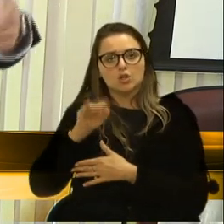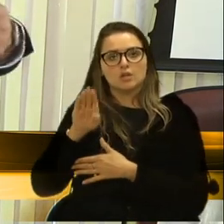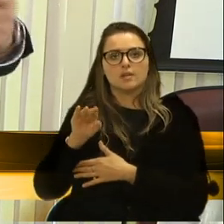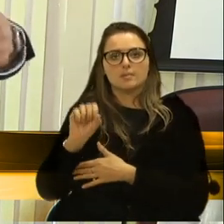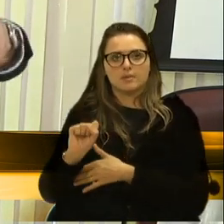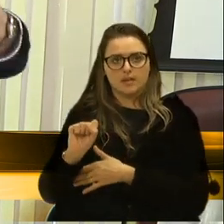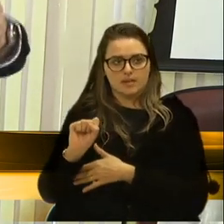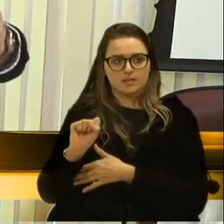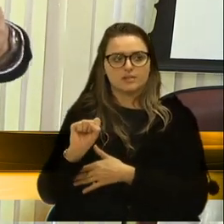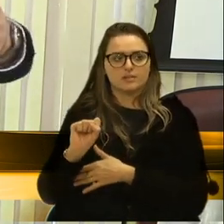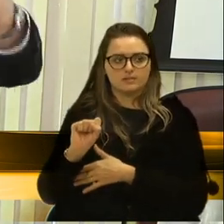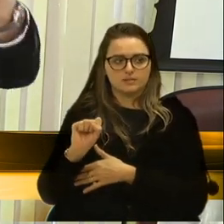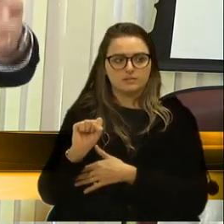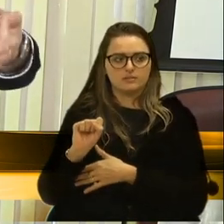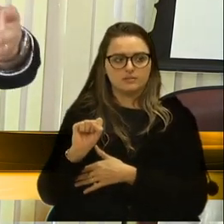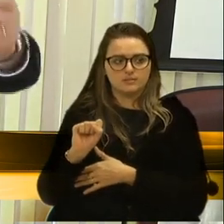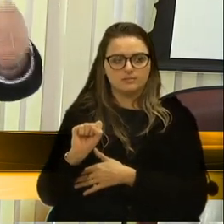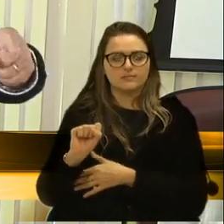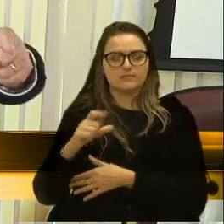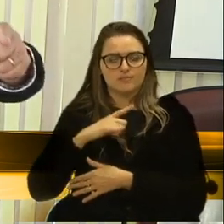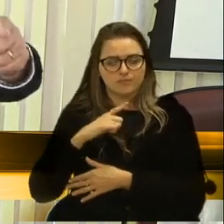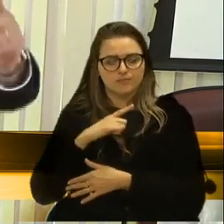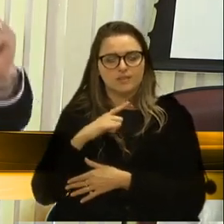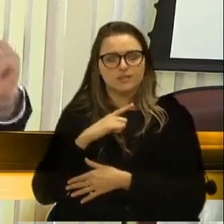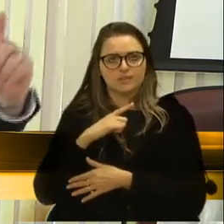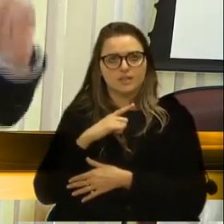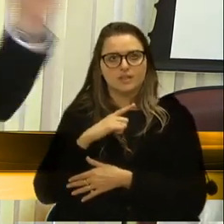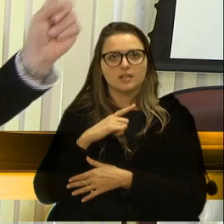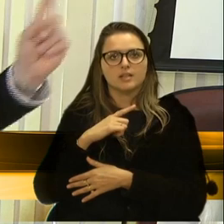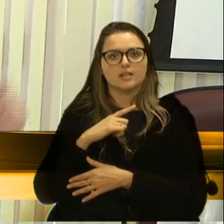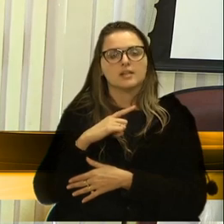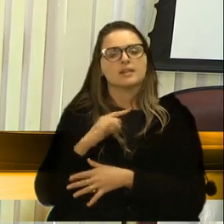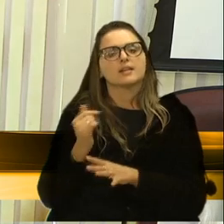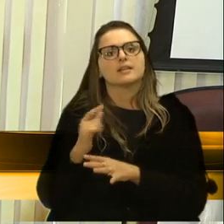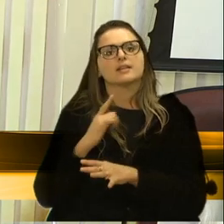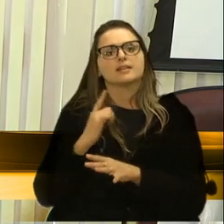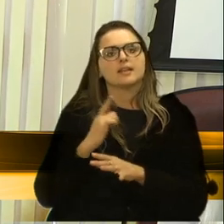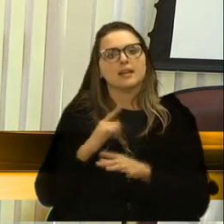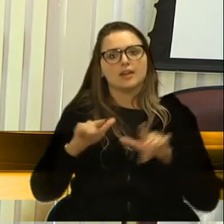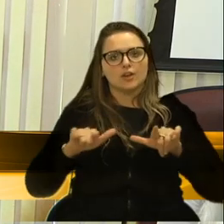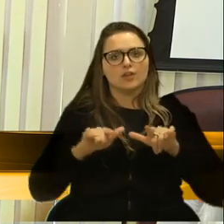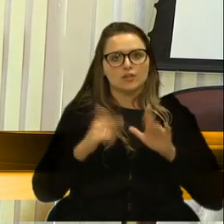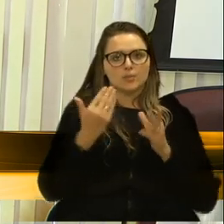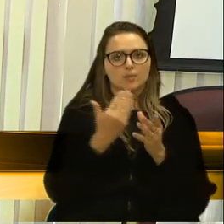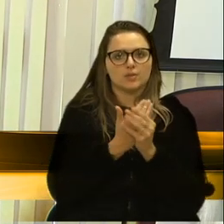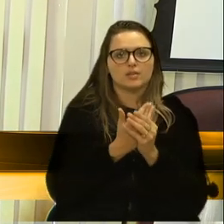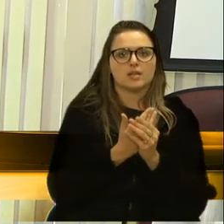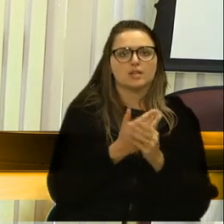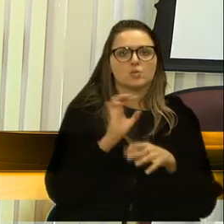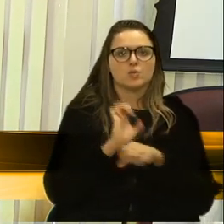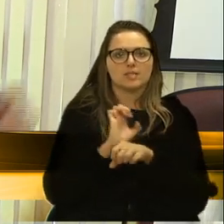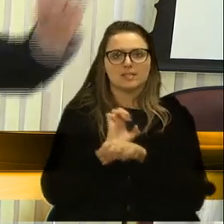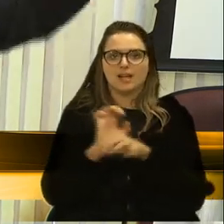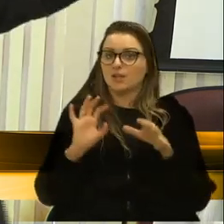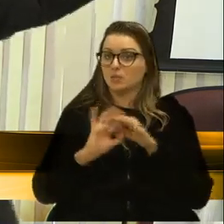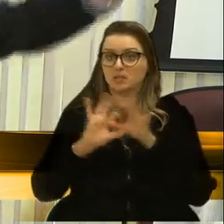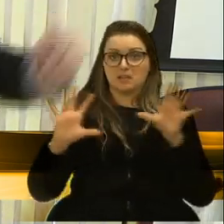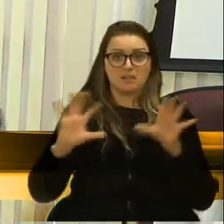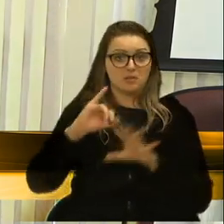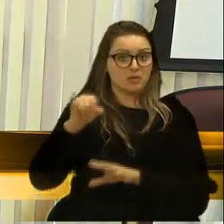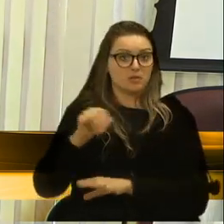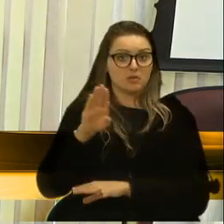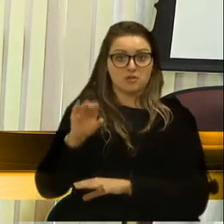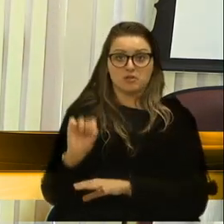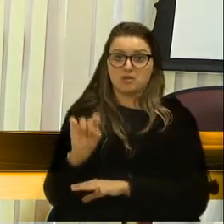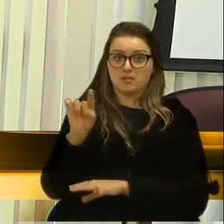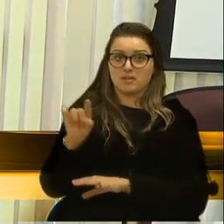que vai contribuir com doações, está fazendo a sua parte, entrou com uma liminar e foi o Estado que concedeu uma liminar para abrir. O